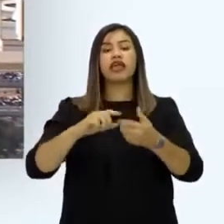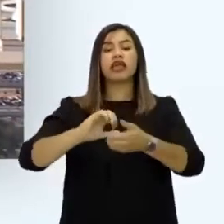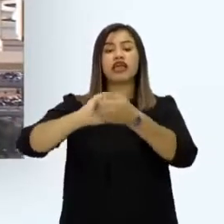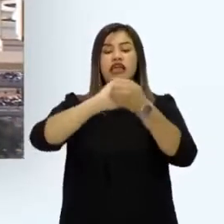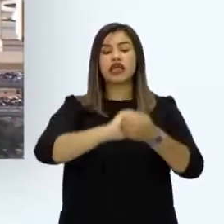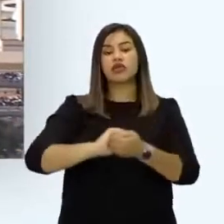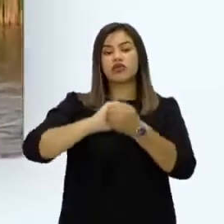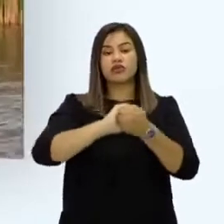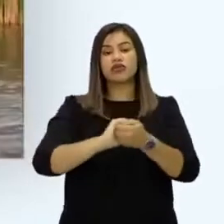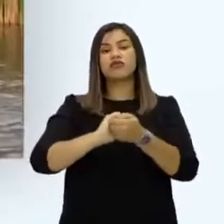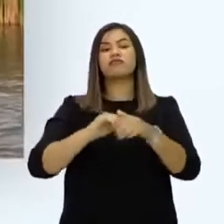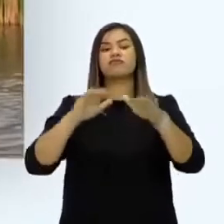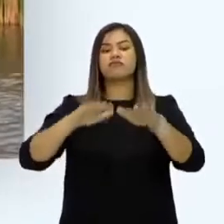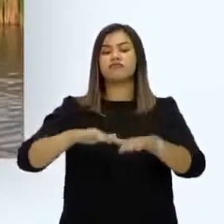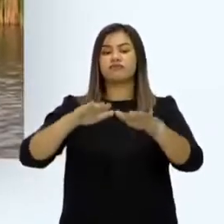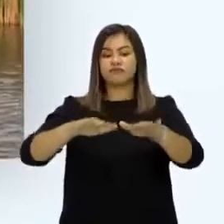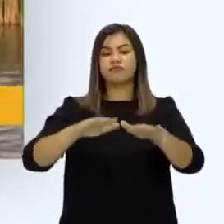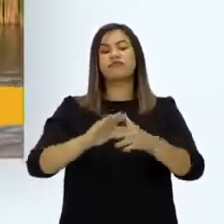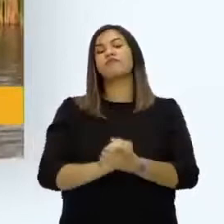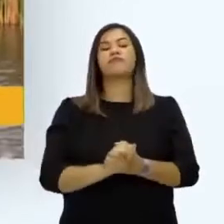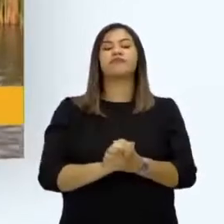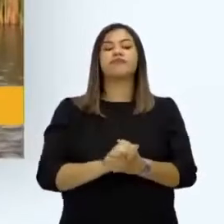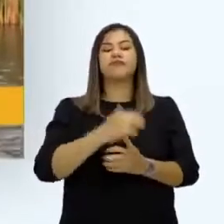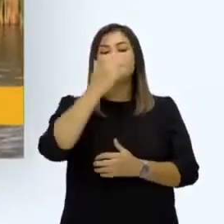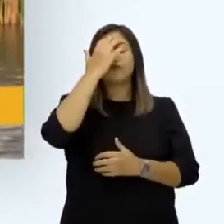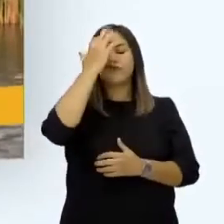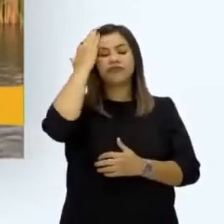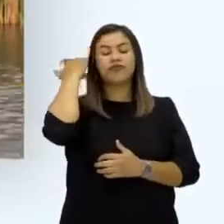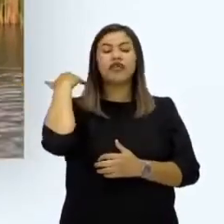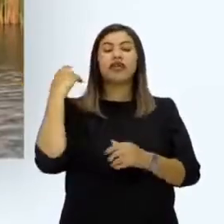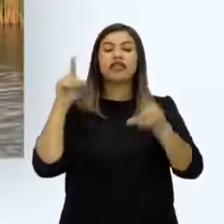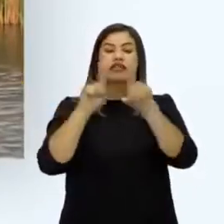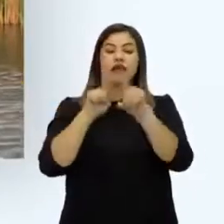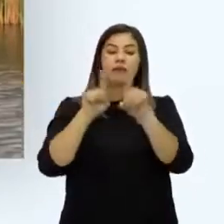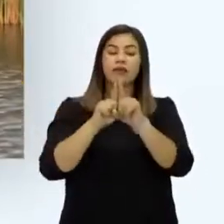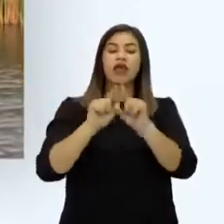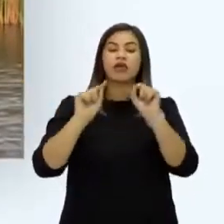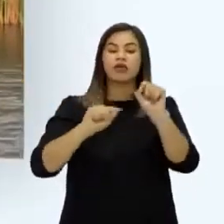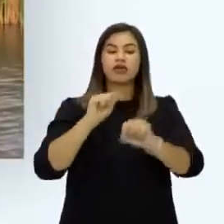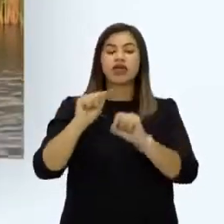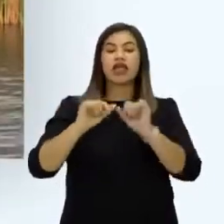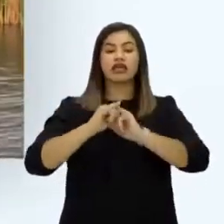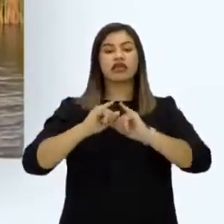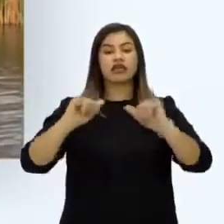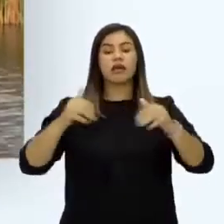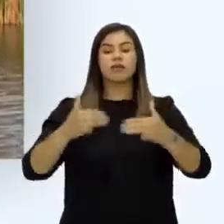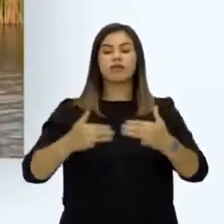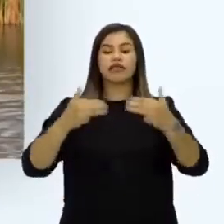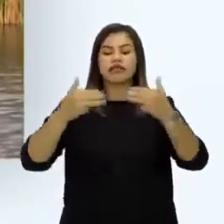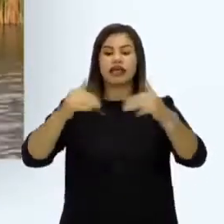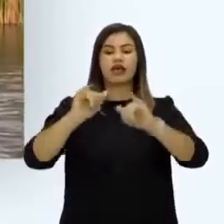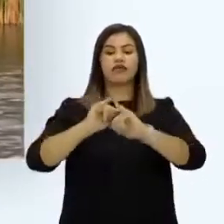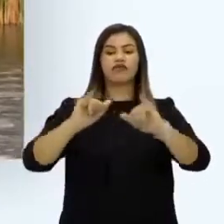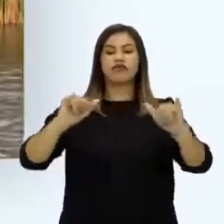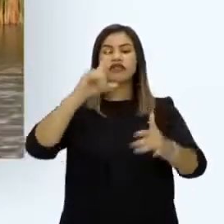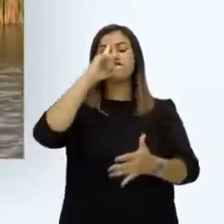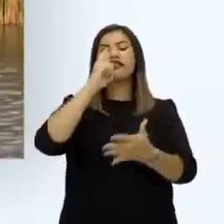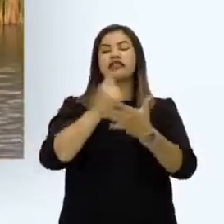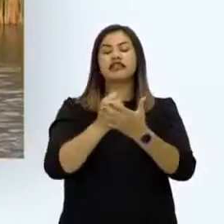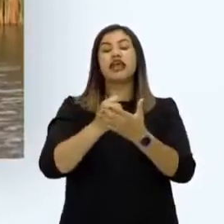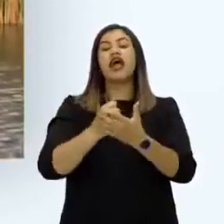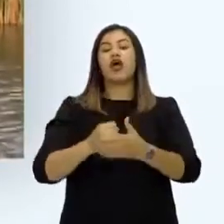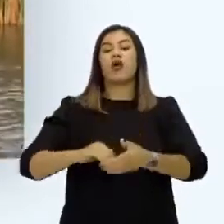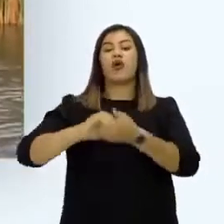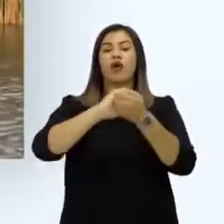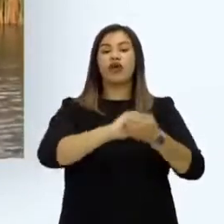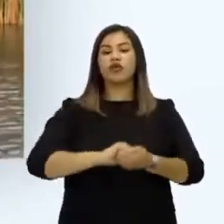da União Europeia. Também por meio de nota, o Ministério das Relações Exteriores disse confiar que a decisão do Reino